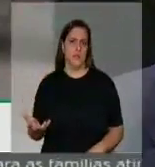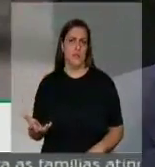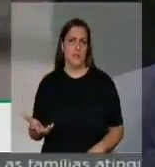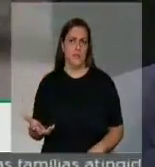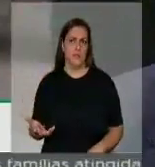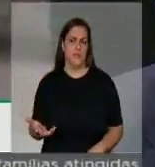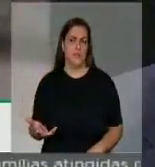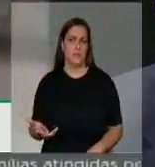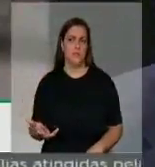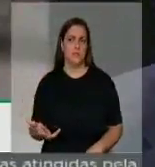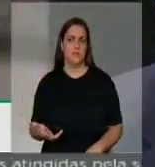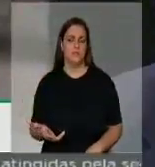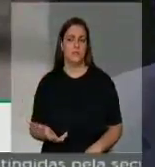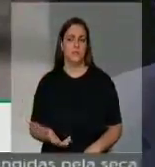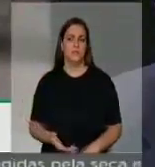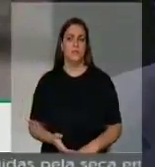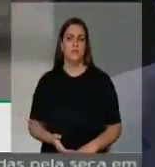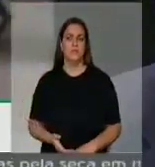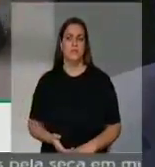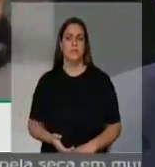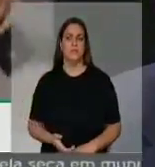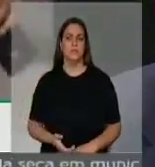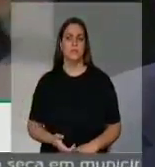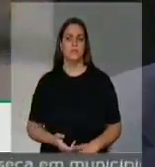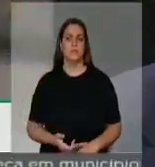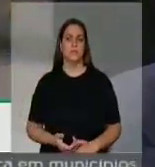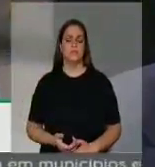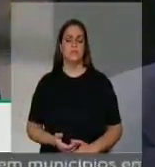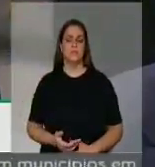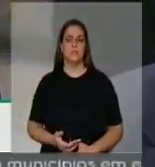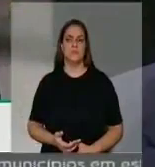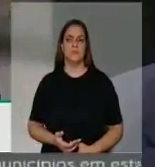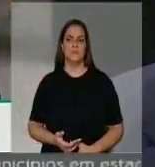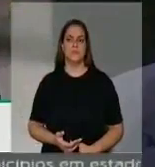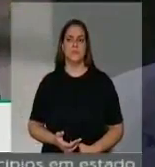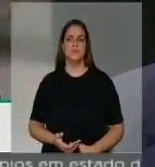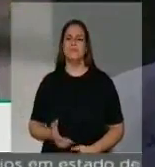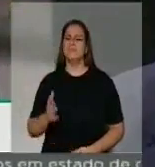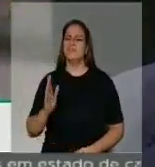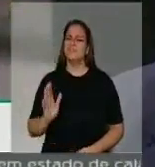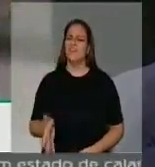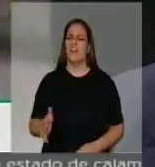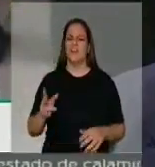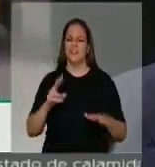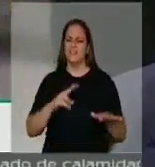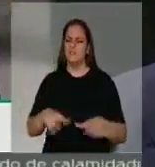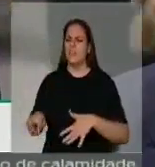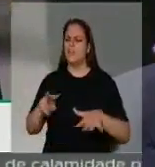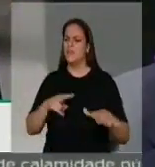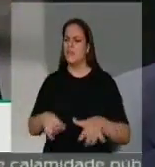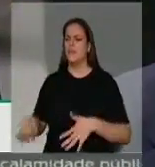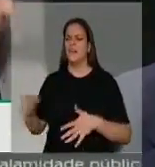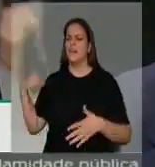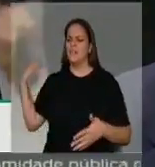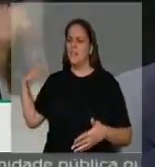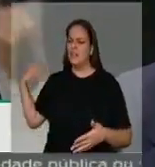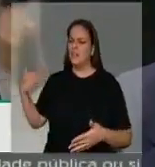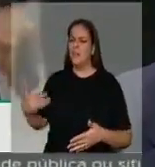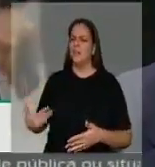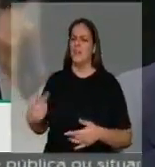já há muitas semanas dialogando nesse plenário e reivindicando